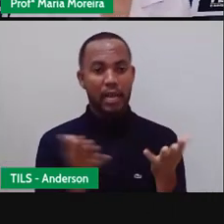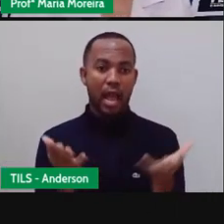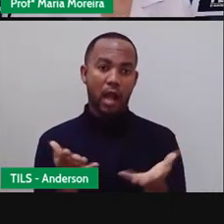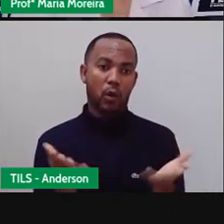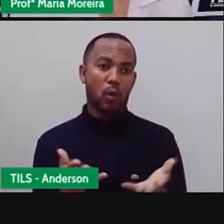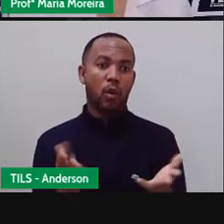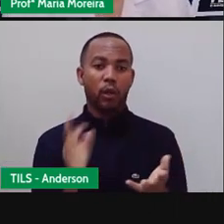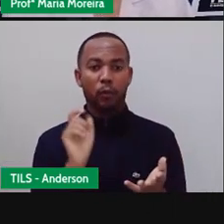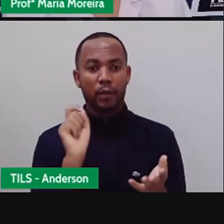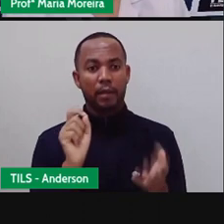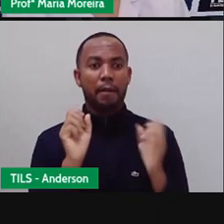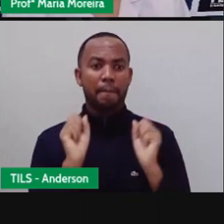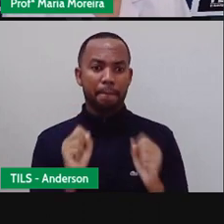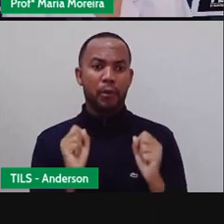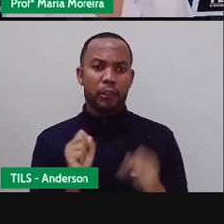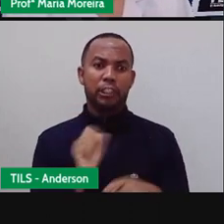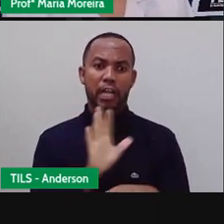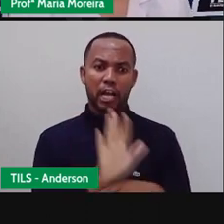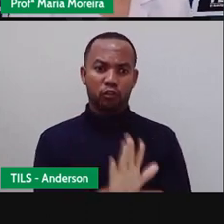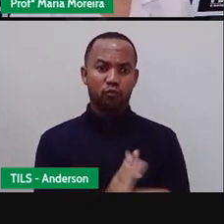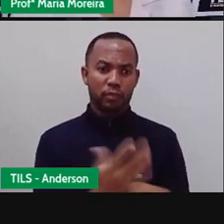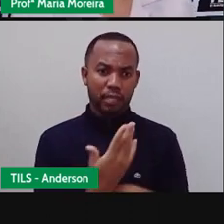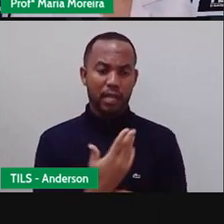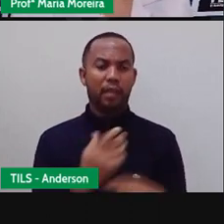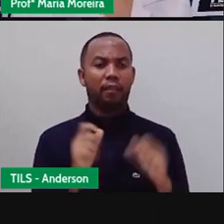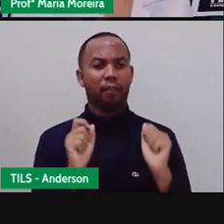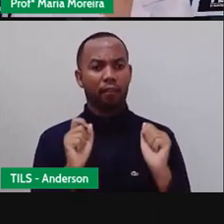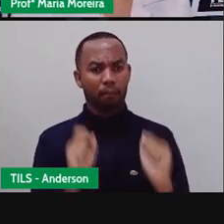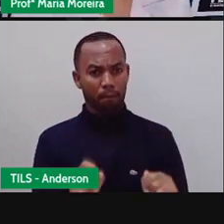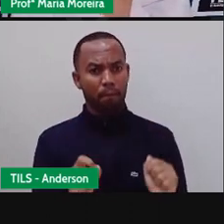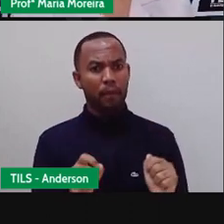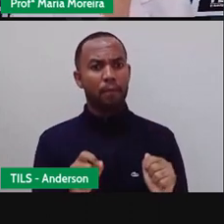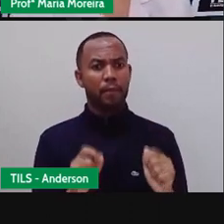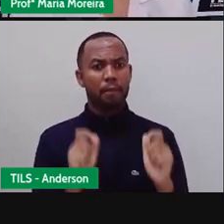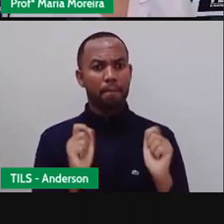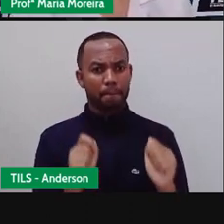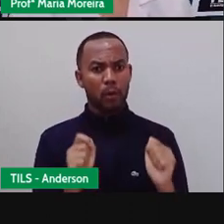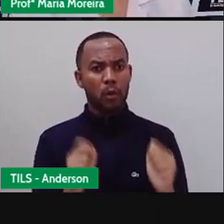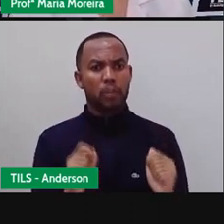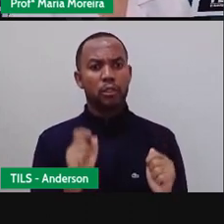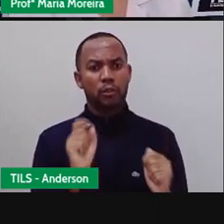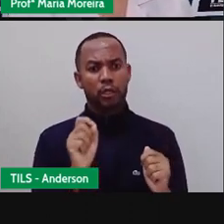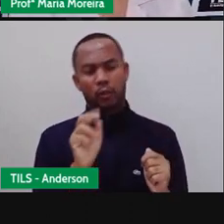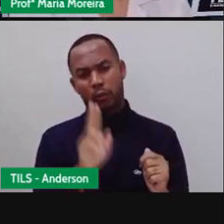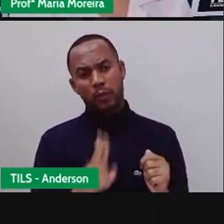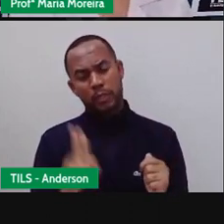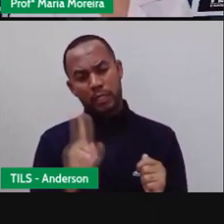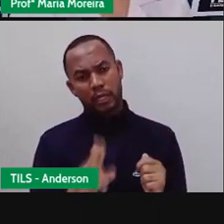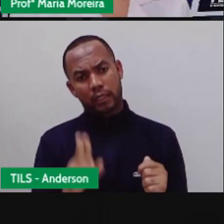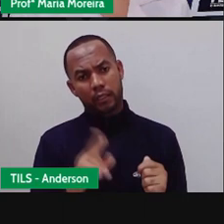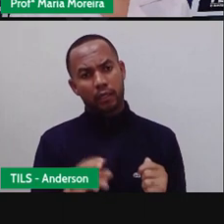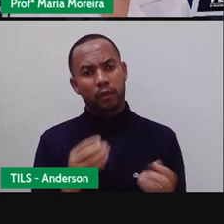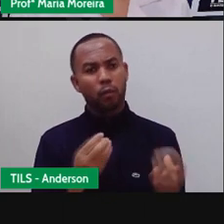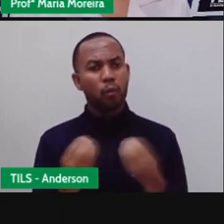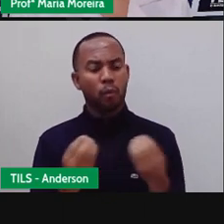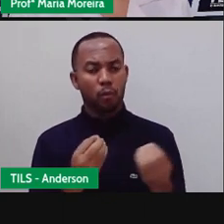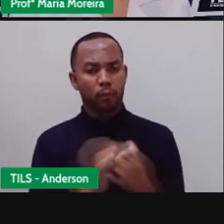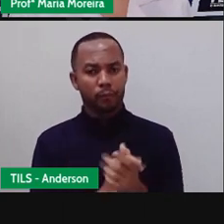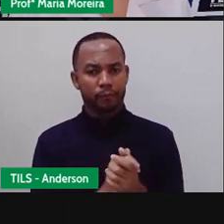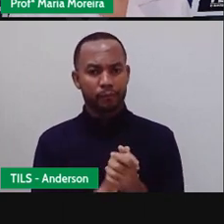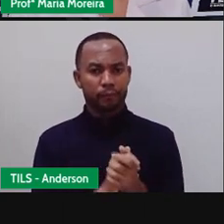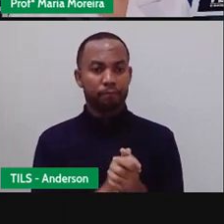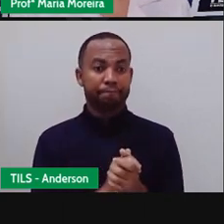a rede, ela pode auxiliar, também oferece riscos, não isso? Quando utilizada, gente, sem orientação.